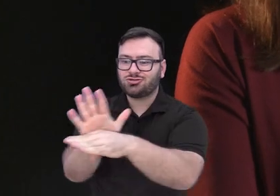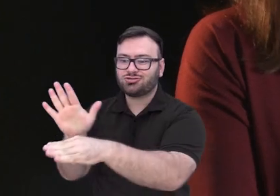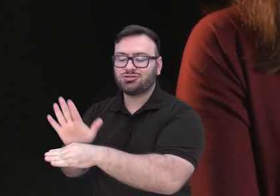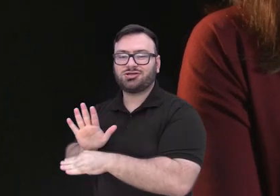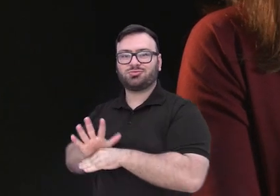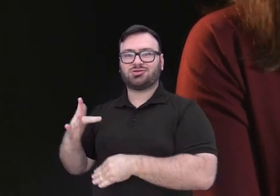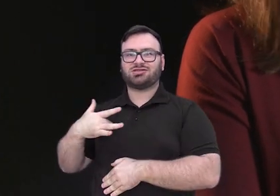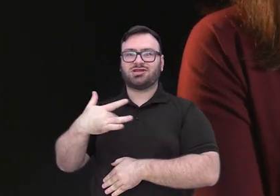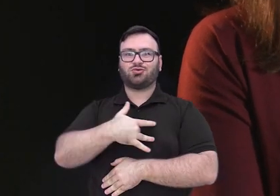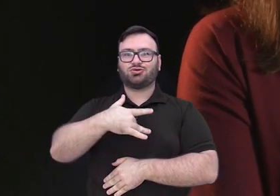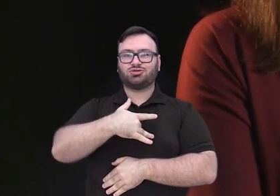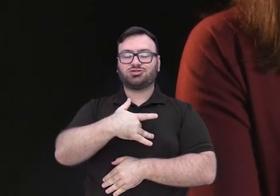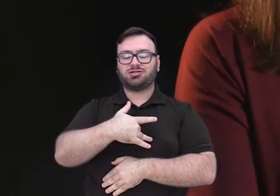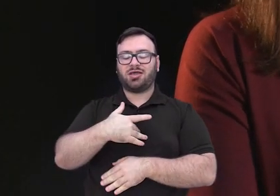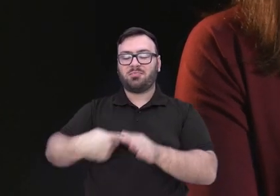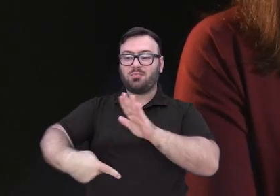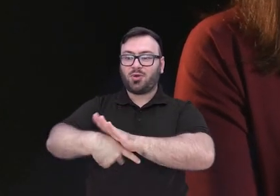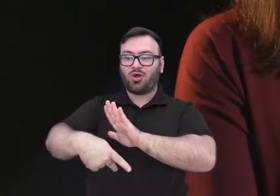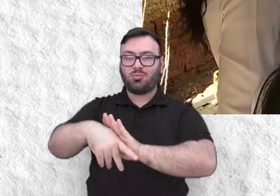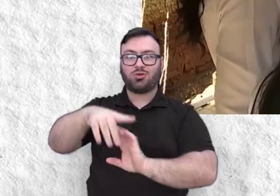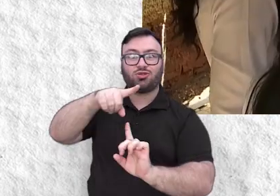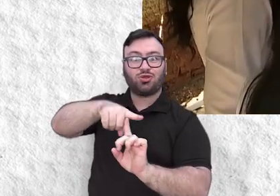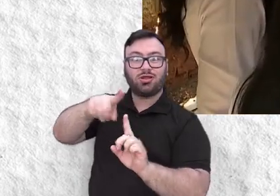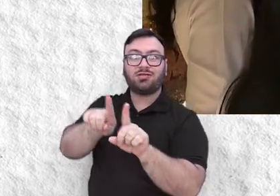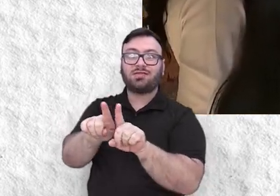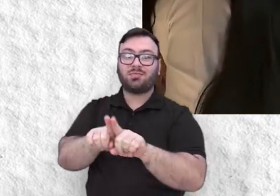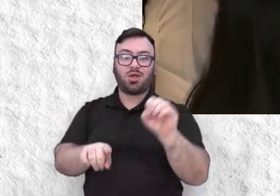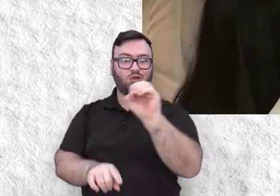município de Toledo e da região oeste do Paraná.